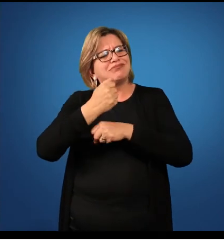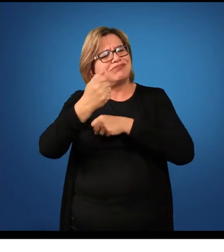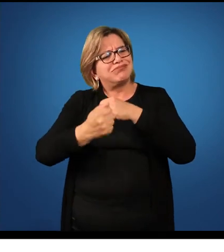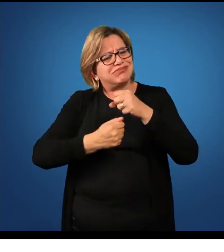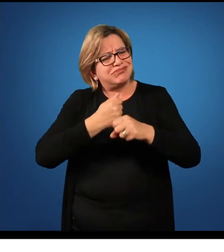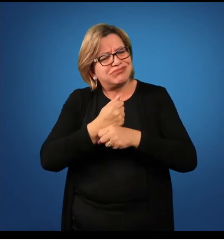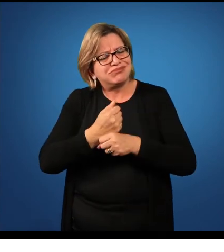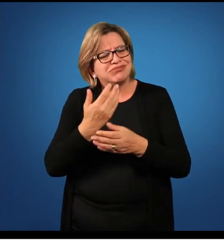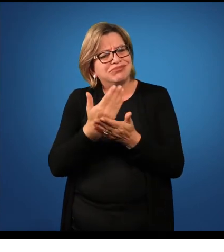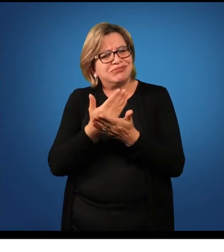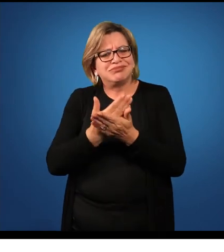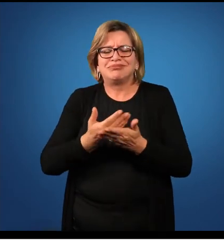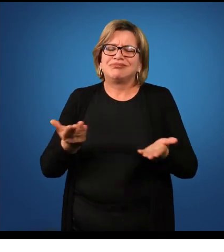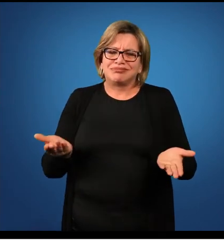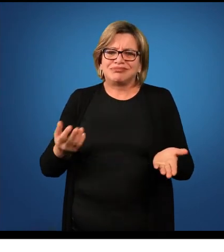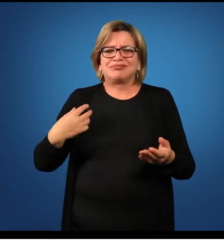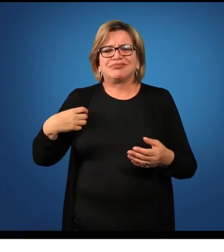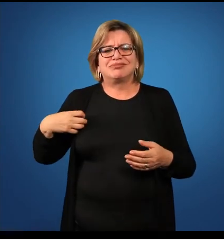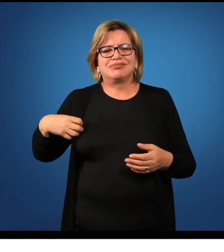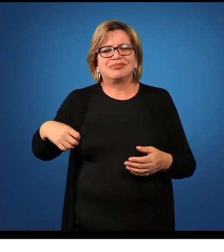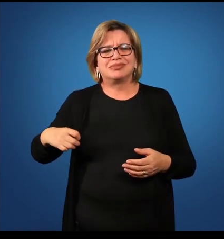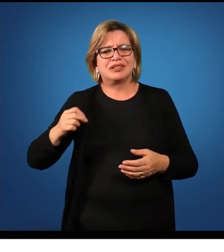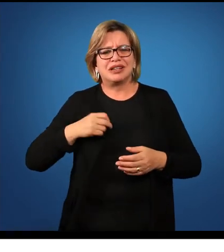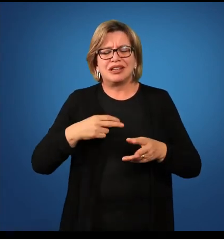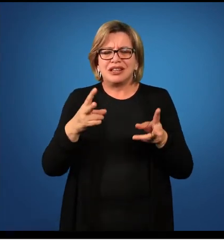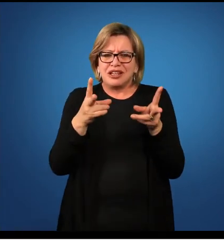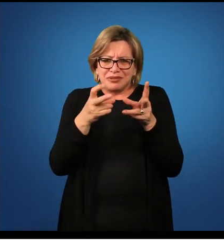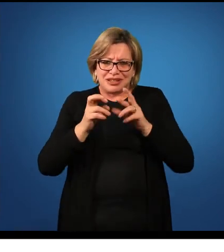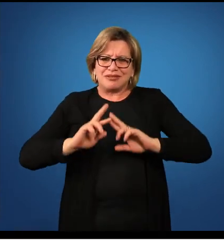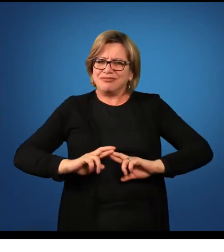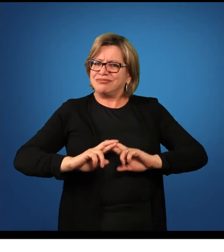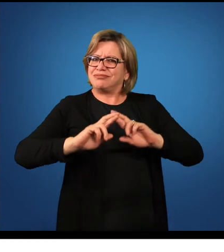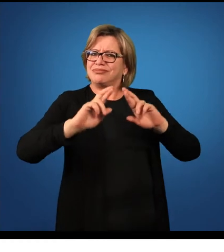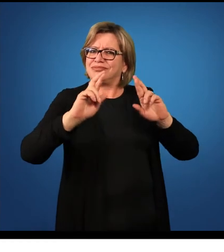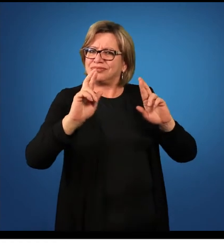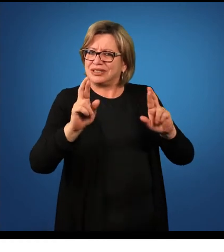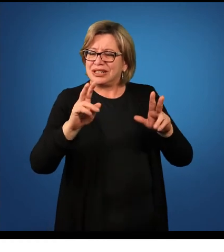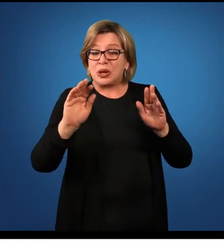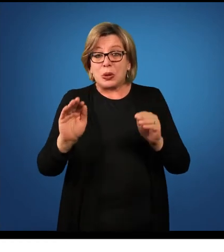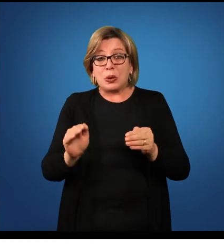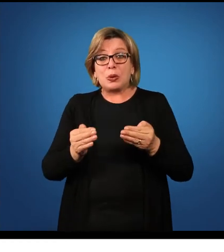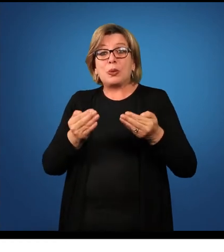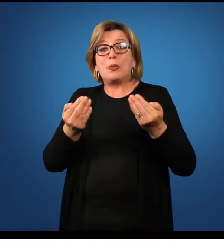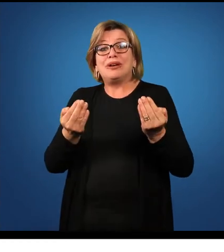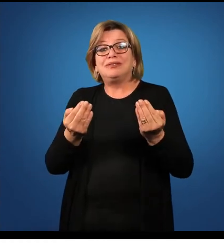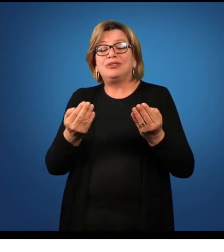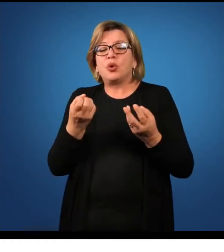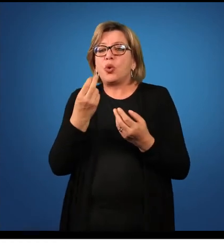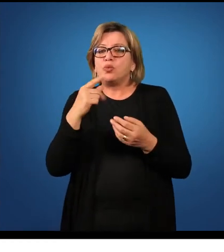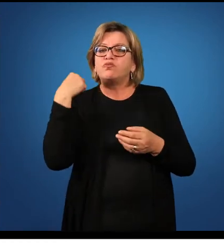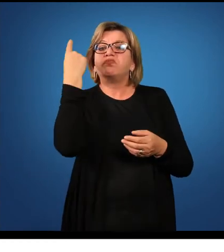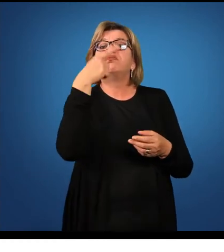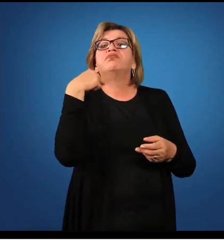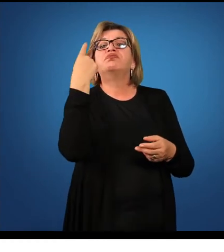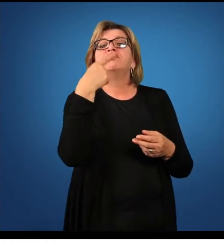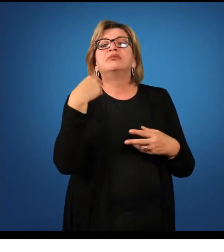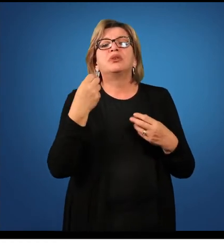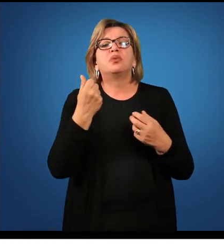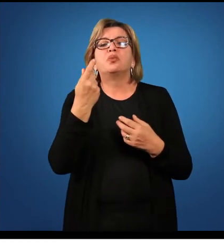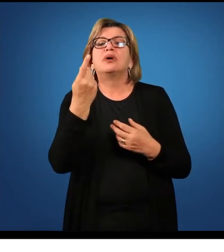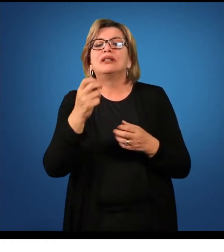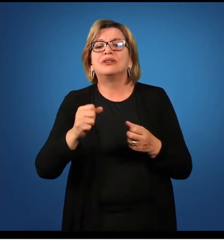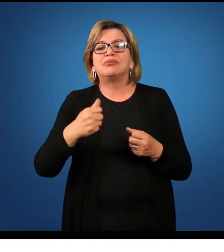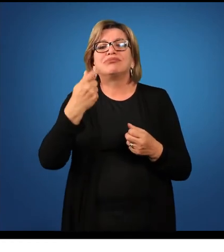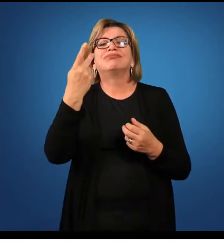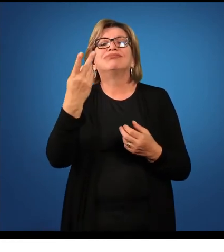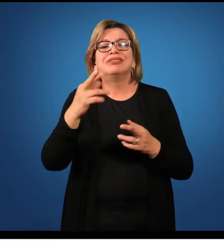quatro anos, percebe a distinção? Tempo quando e tempo por quanto tempo, por quanto tempo você